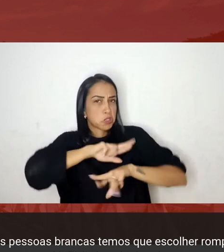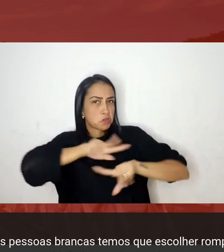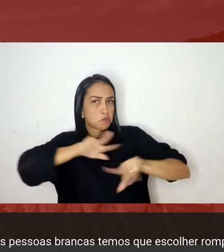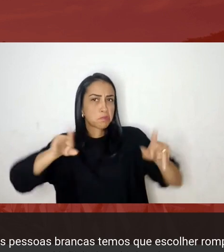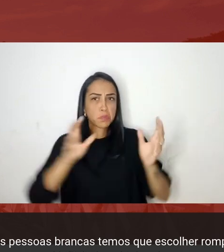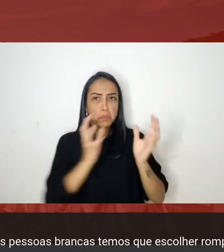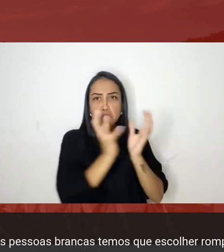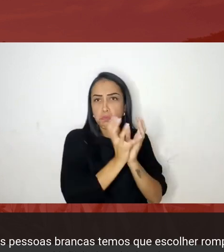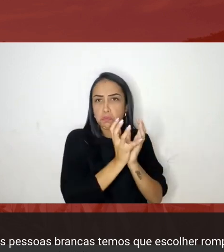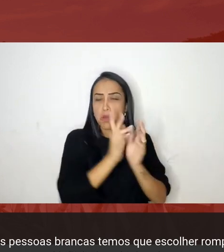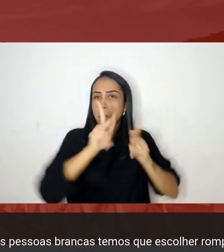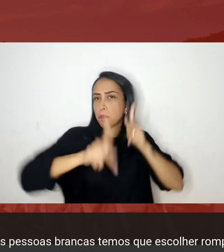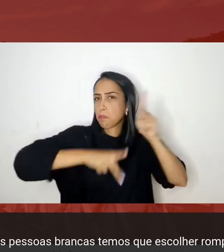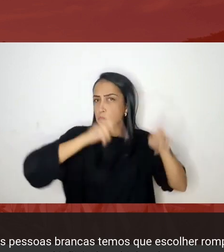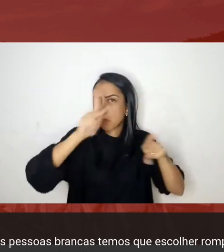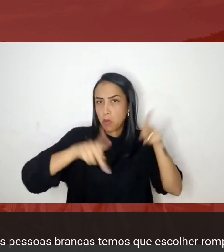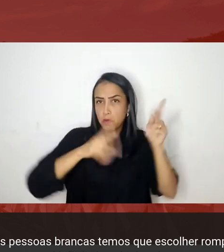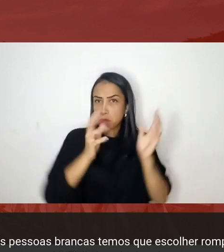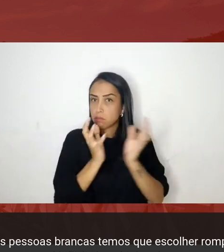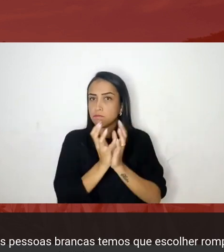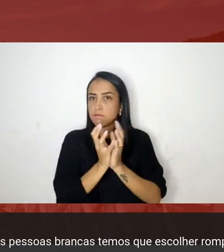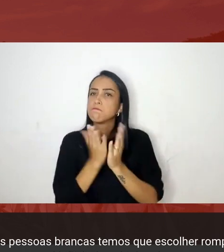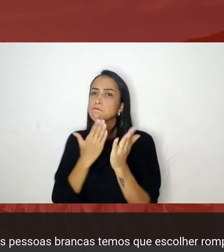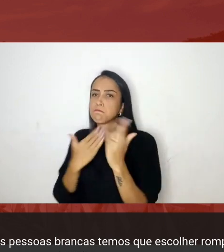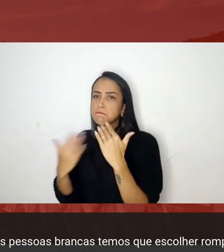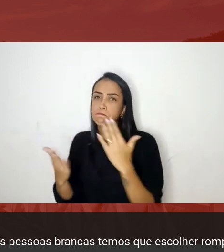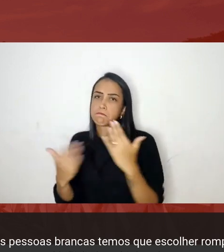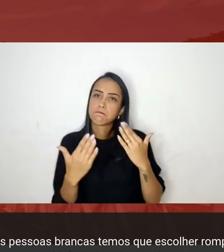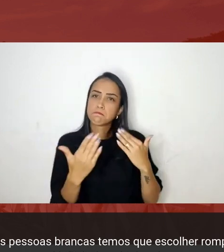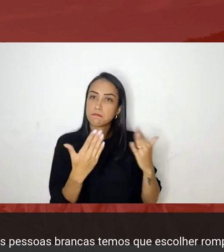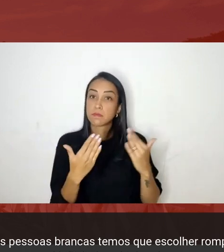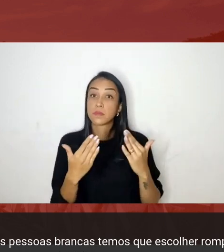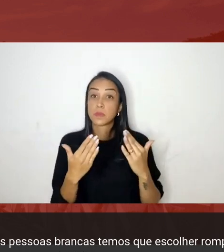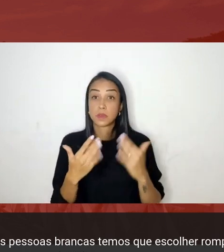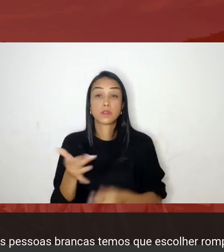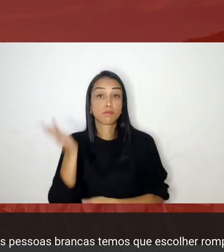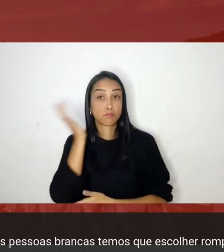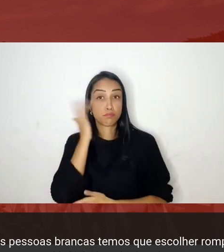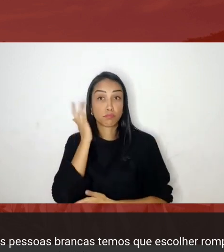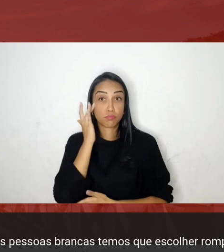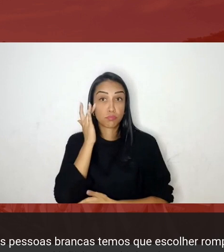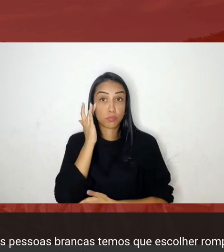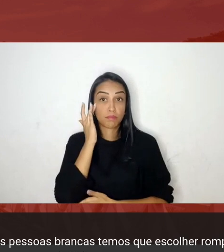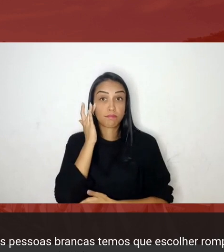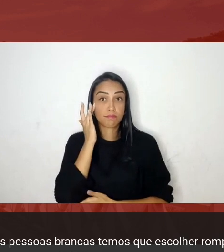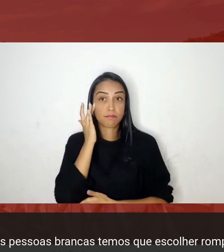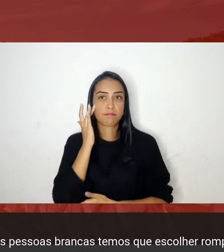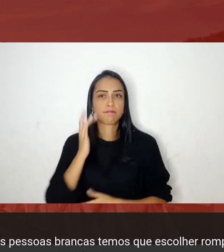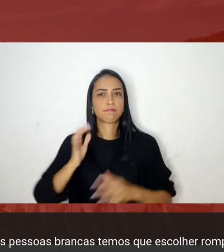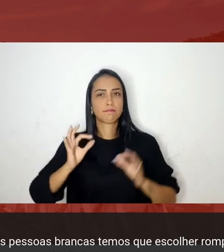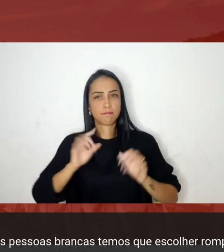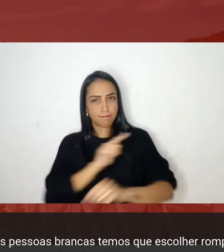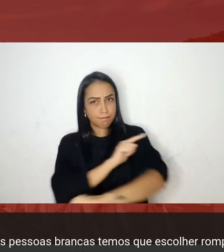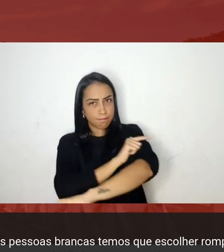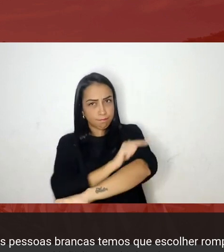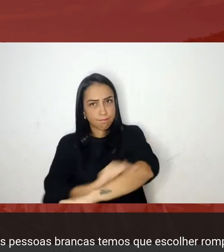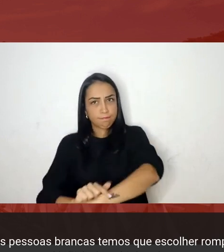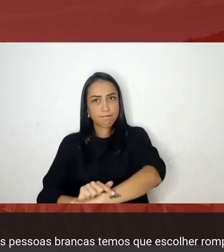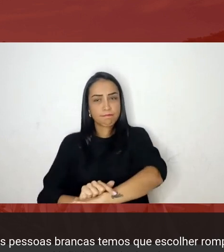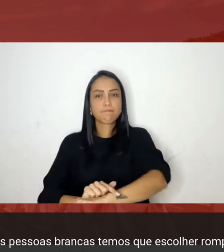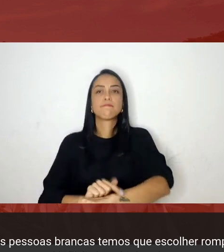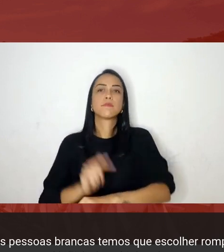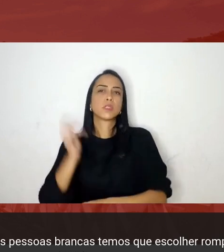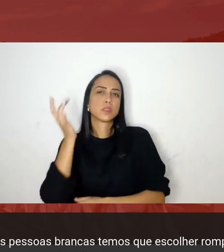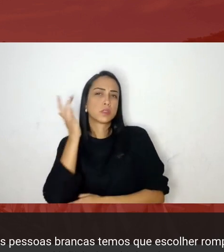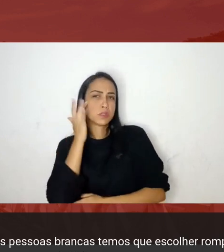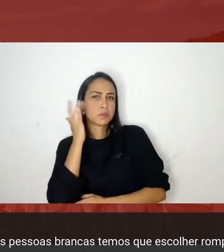povos dialogam de forma civilizada no sentido de não